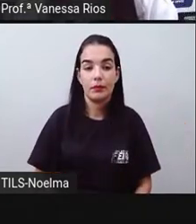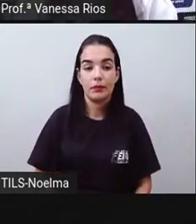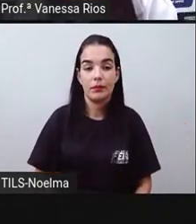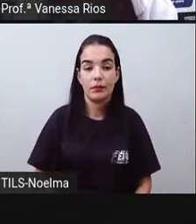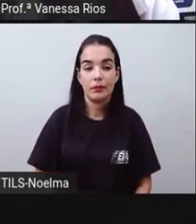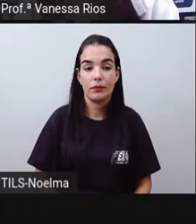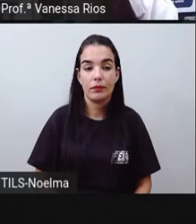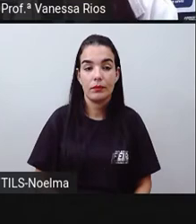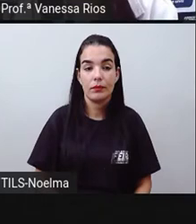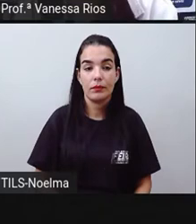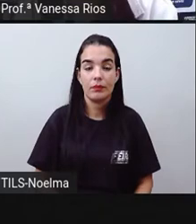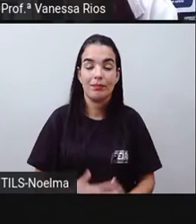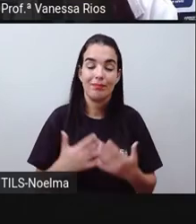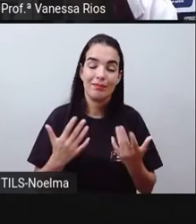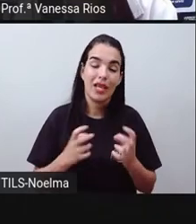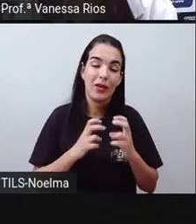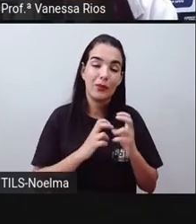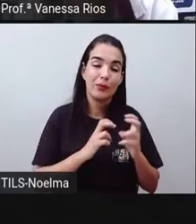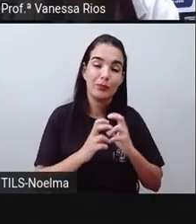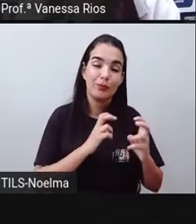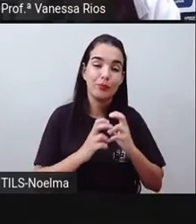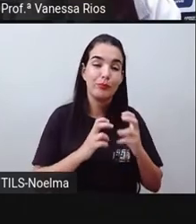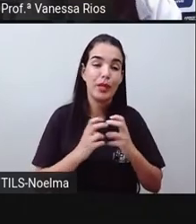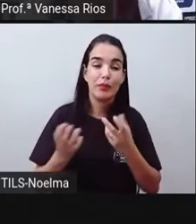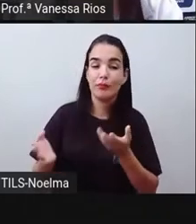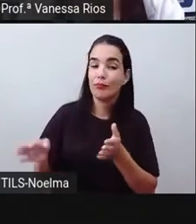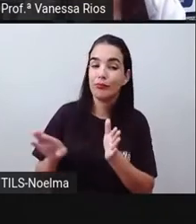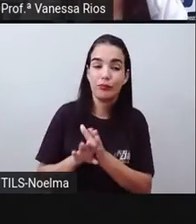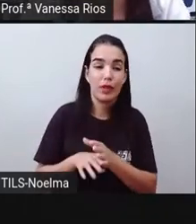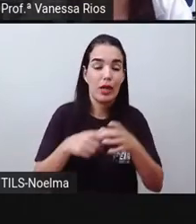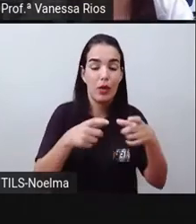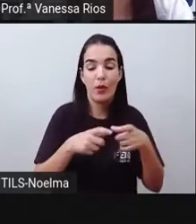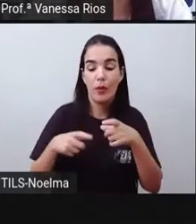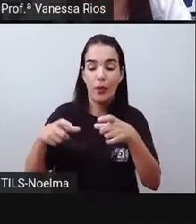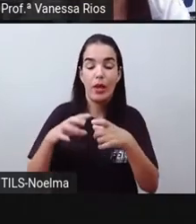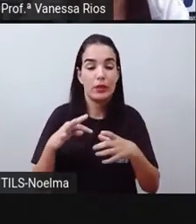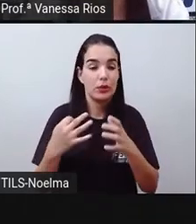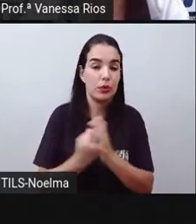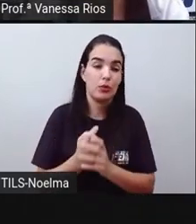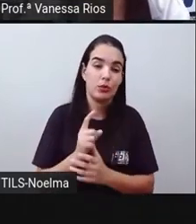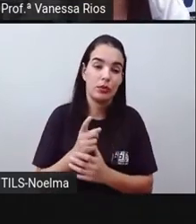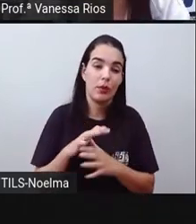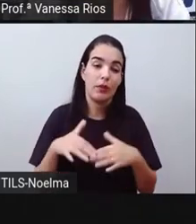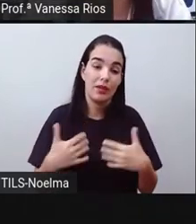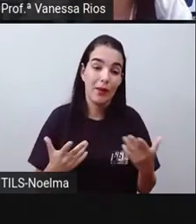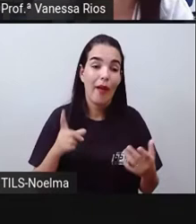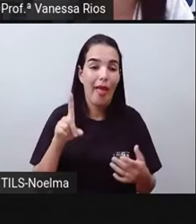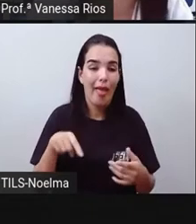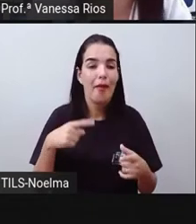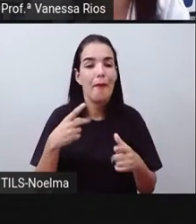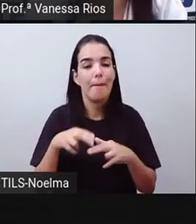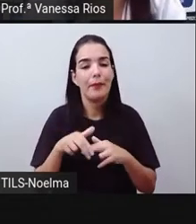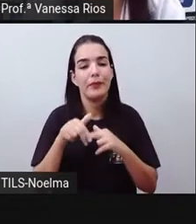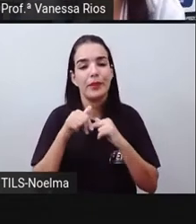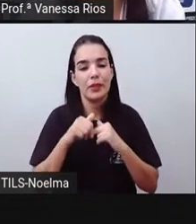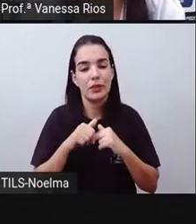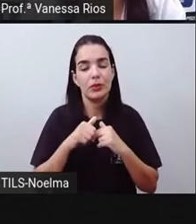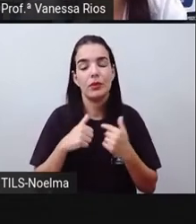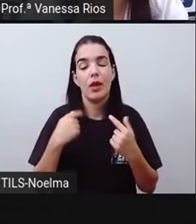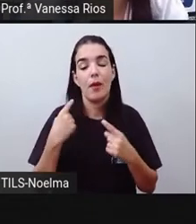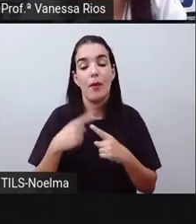chega em todos os lugares, né? Que um caminhão, uma carreta chega do nosso país. Por conta aí do próprio